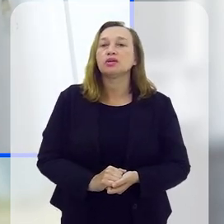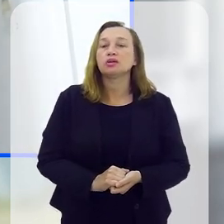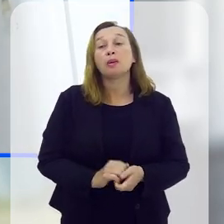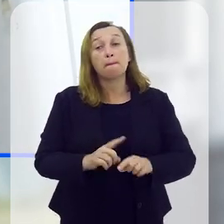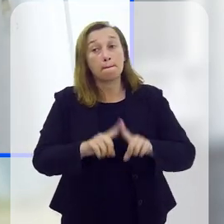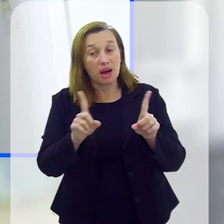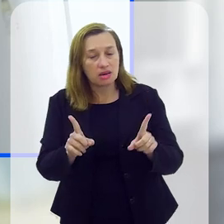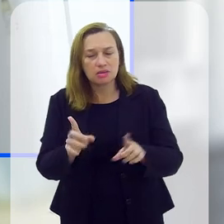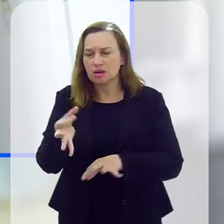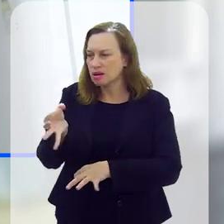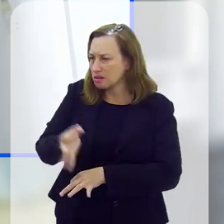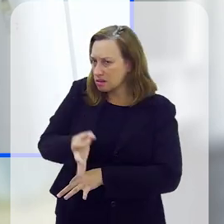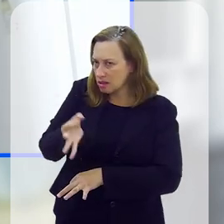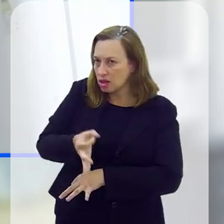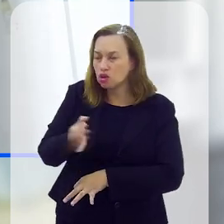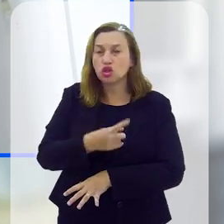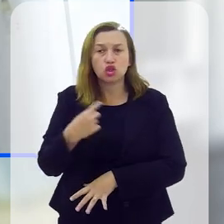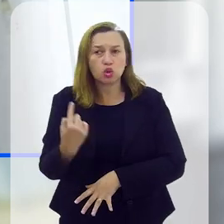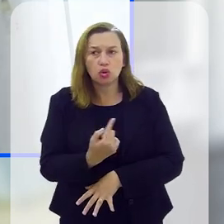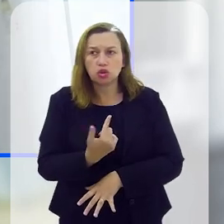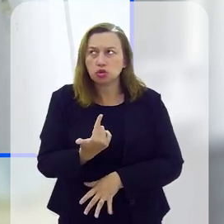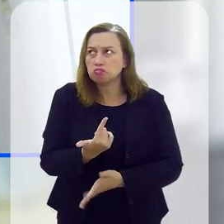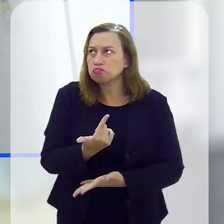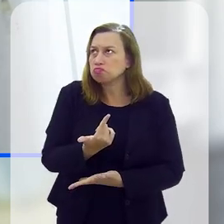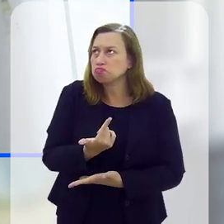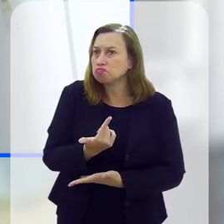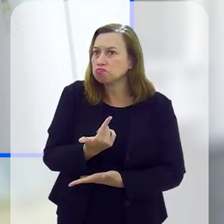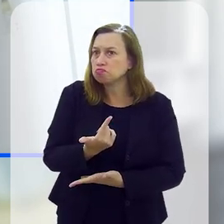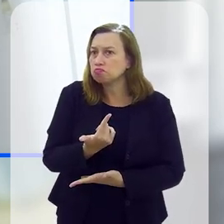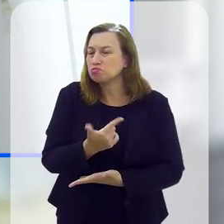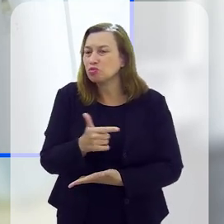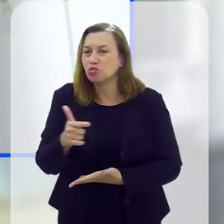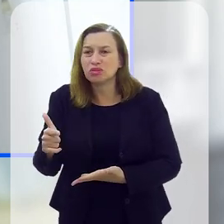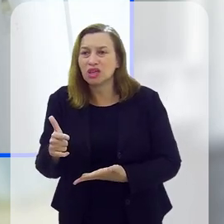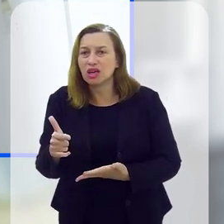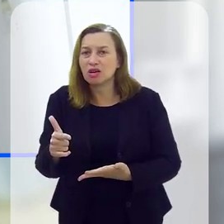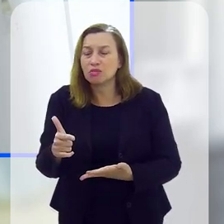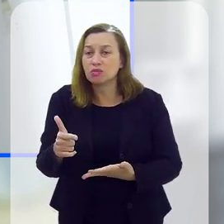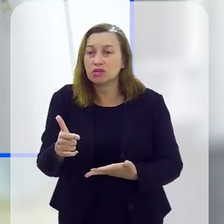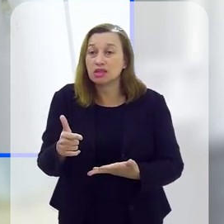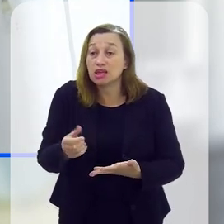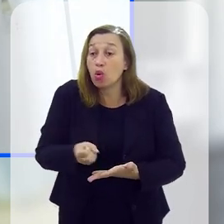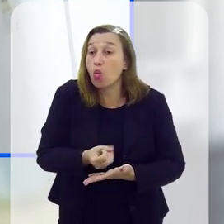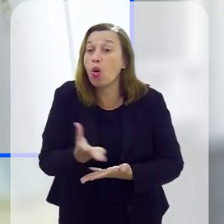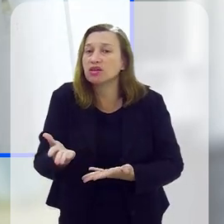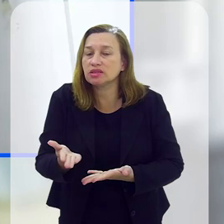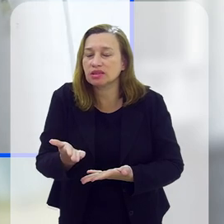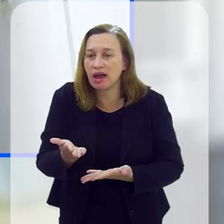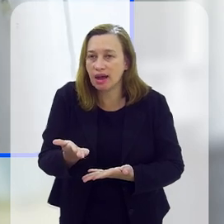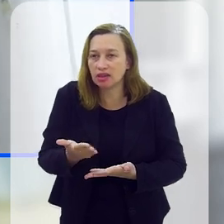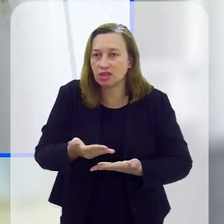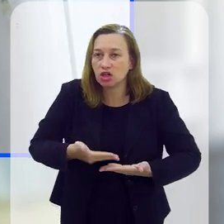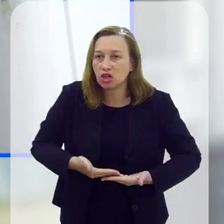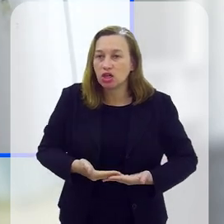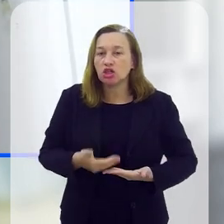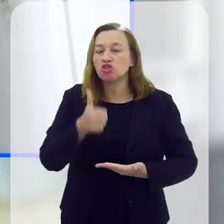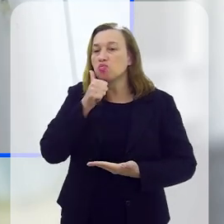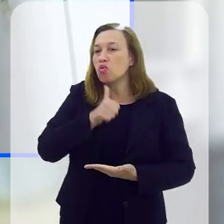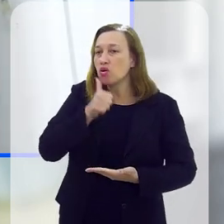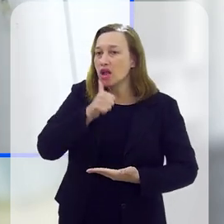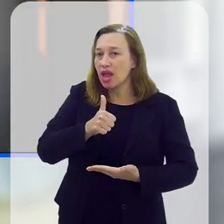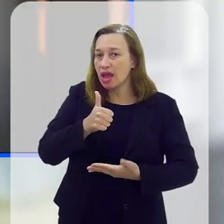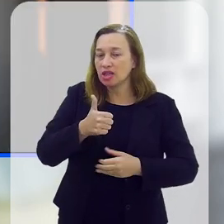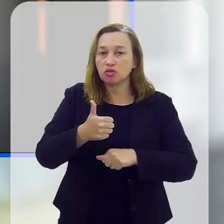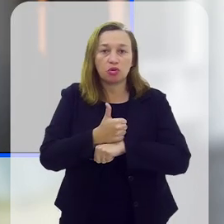mulher, mas é óbvio que nós não temos essa condição ainda de oferecer o serviço